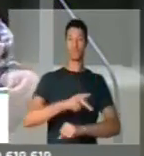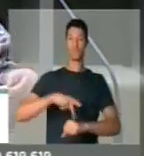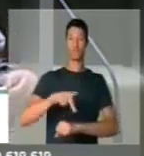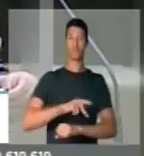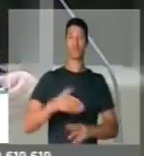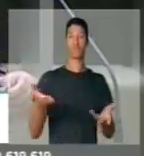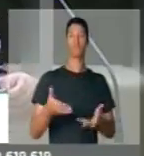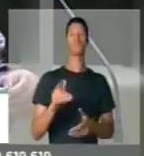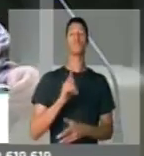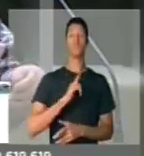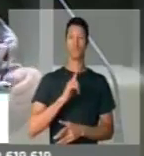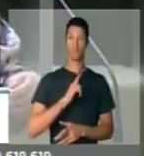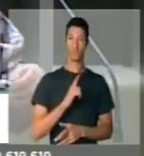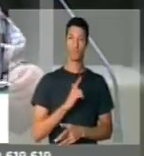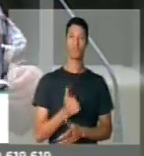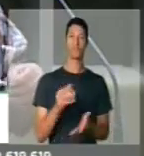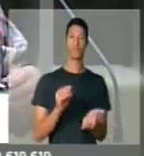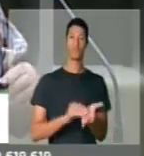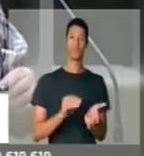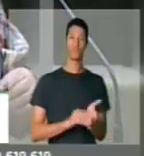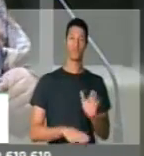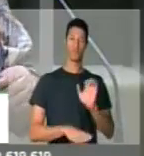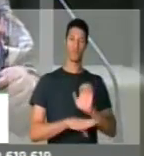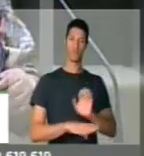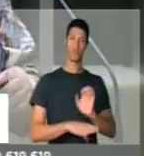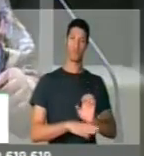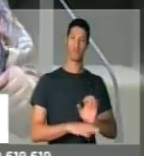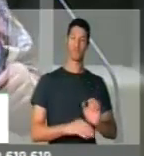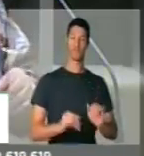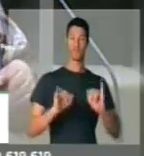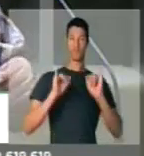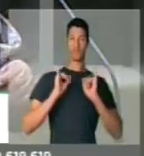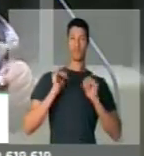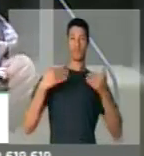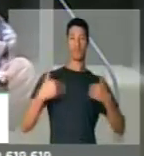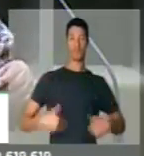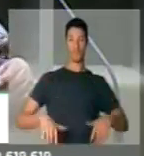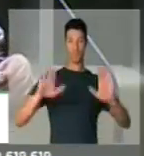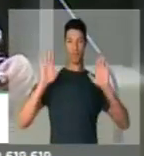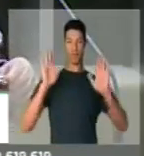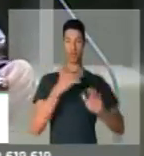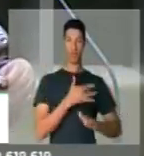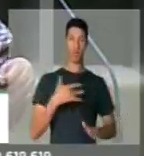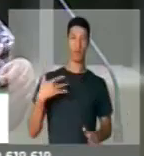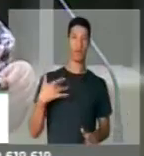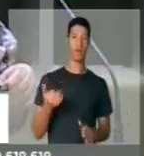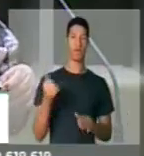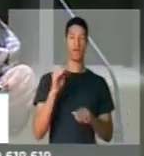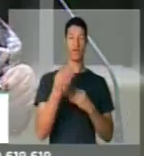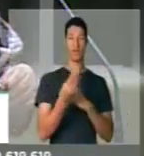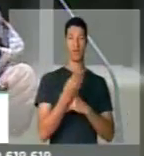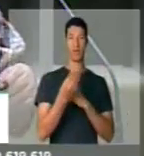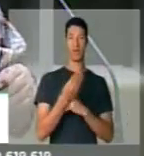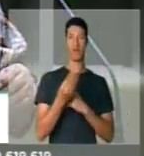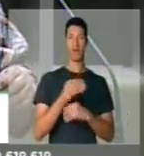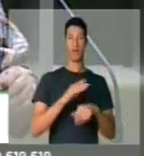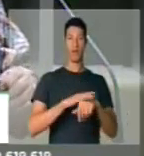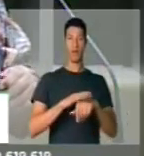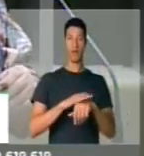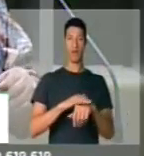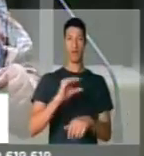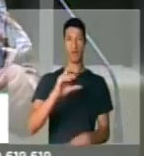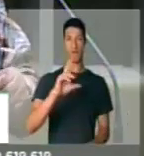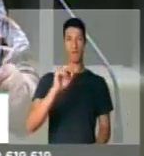Hoje tem a ausência do Estado e a omissão dos órgãos públicos de saúde no tratamento de uma doença